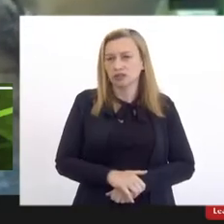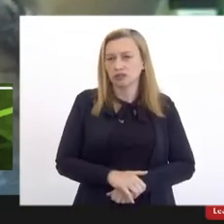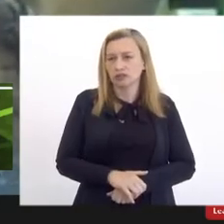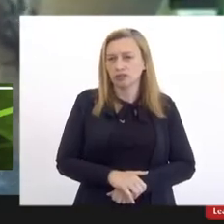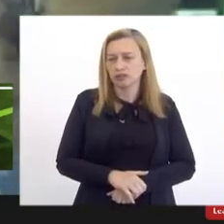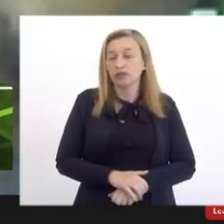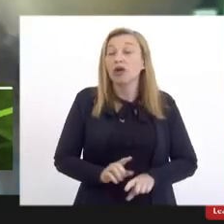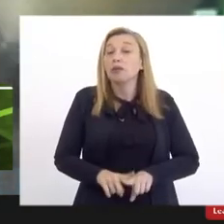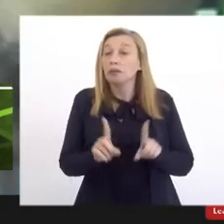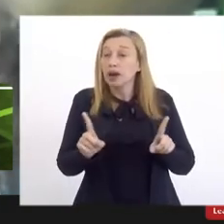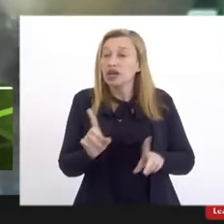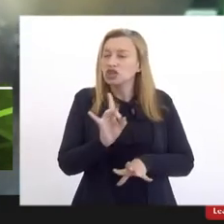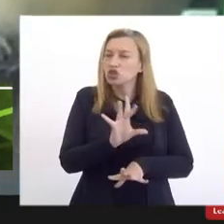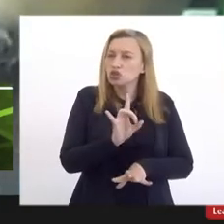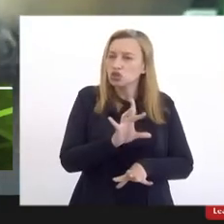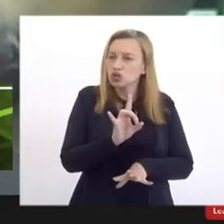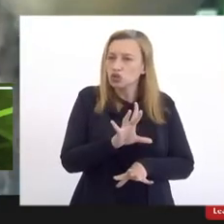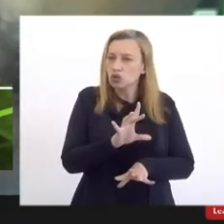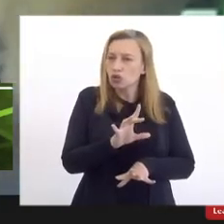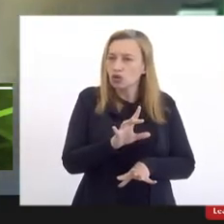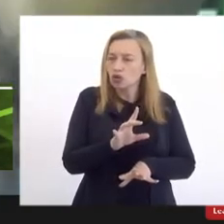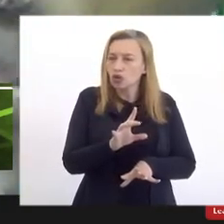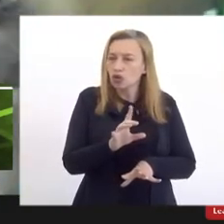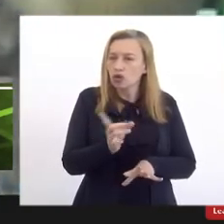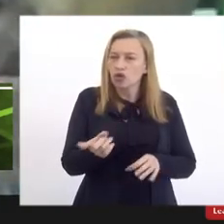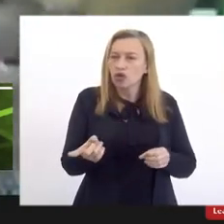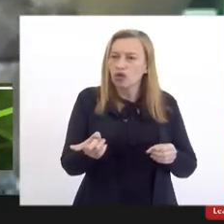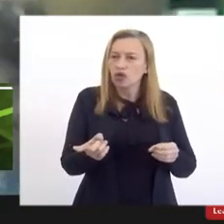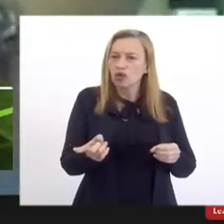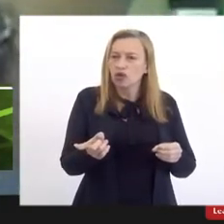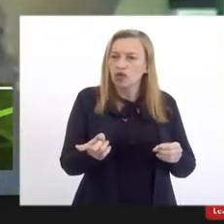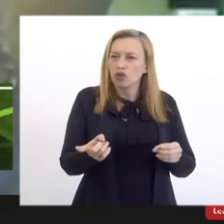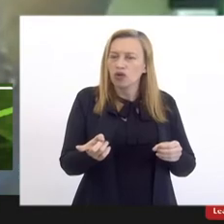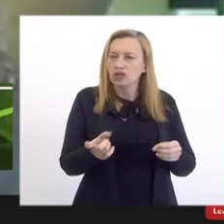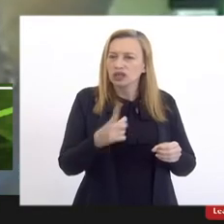mas só as reposições das 11, hoje não resolve.